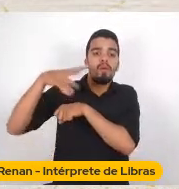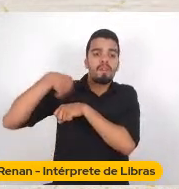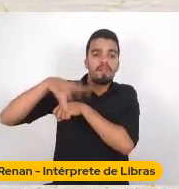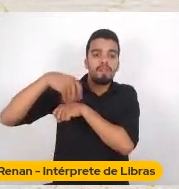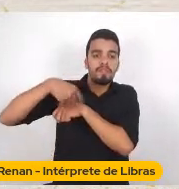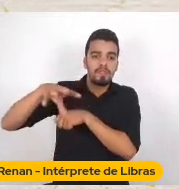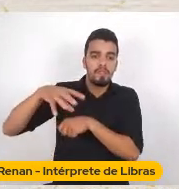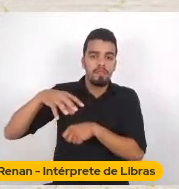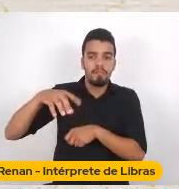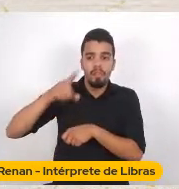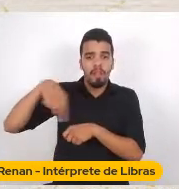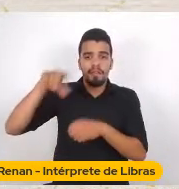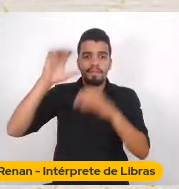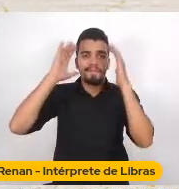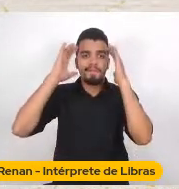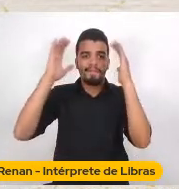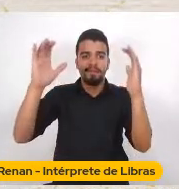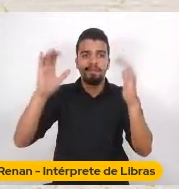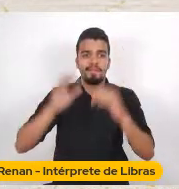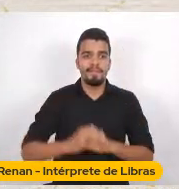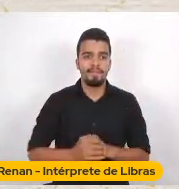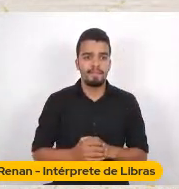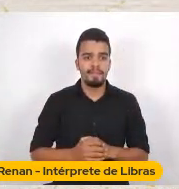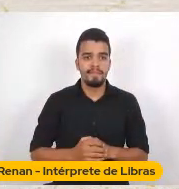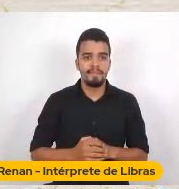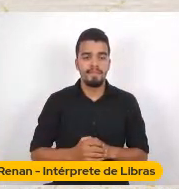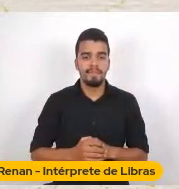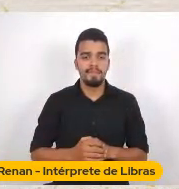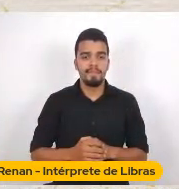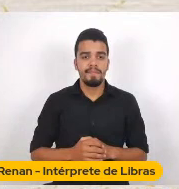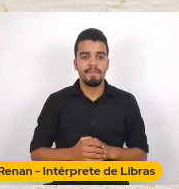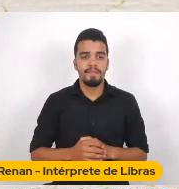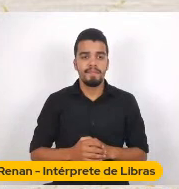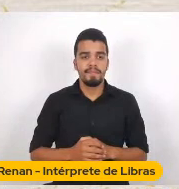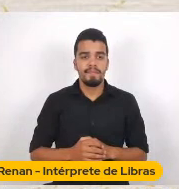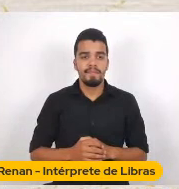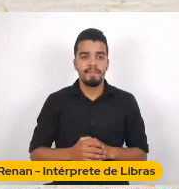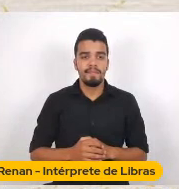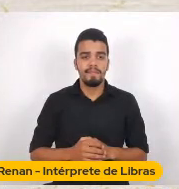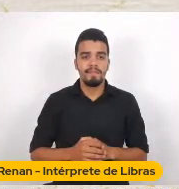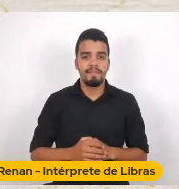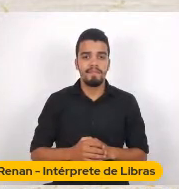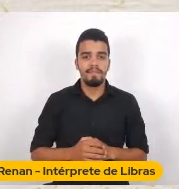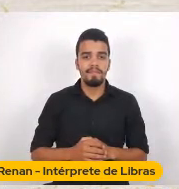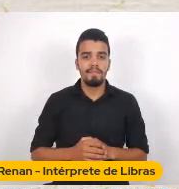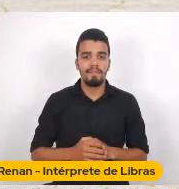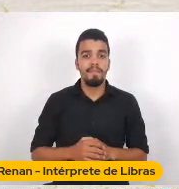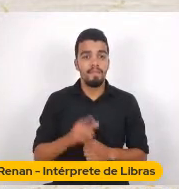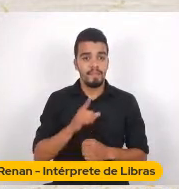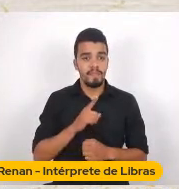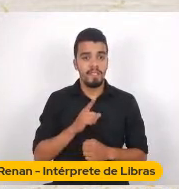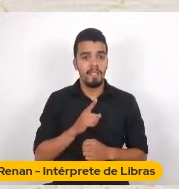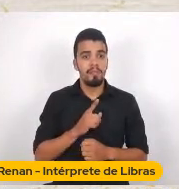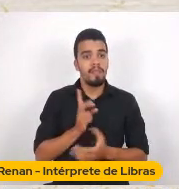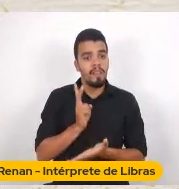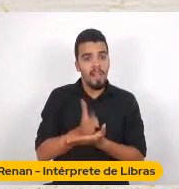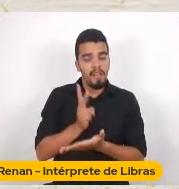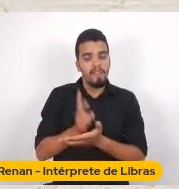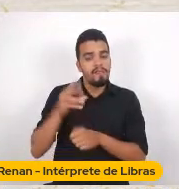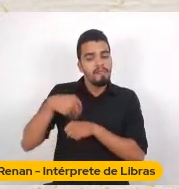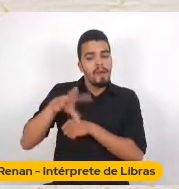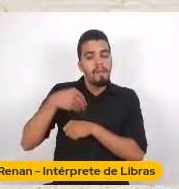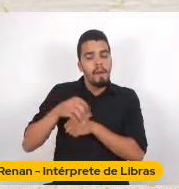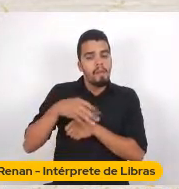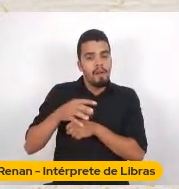Sempre Sempre houve Essa ideia Essa ideia De orientalização Ela